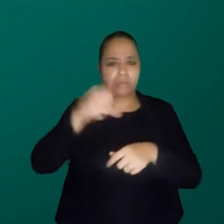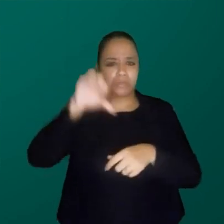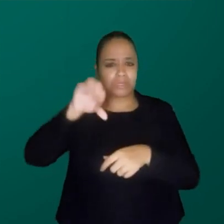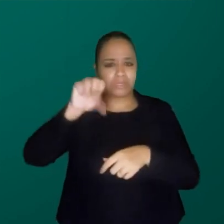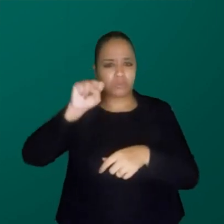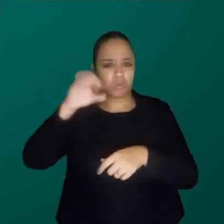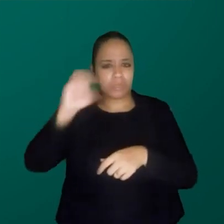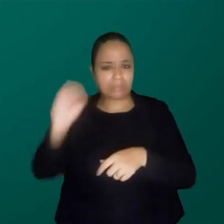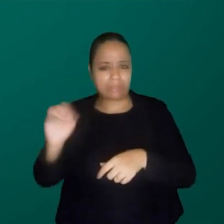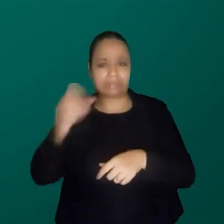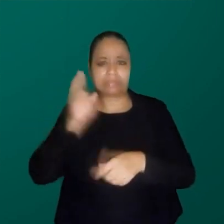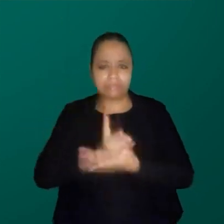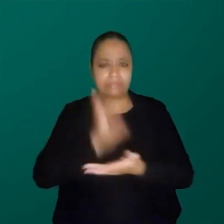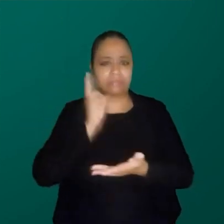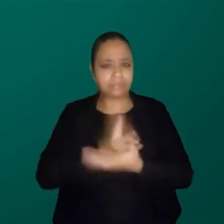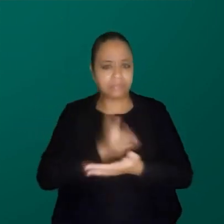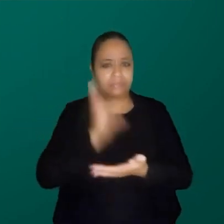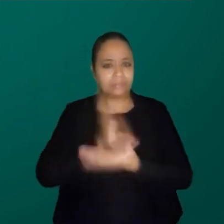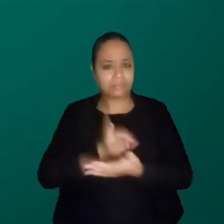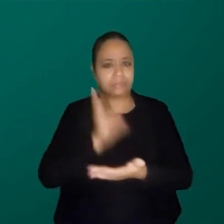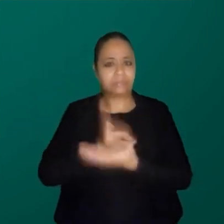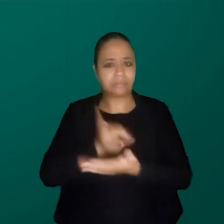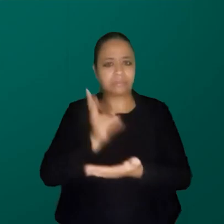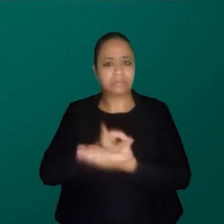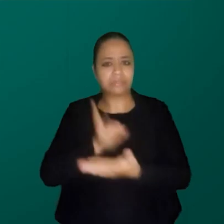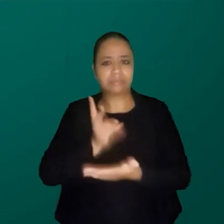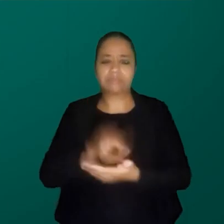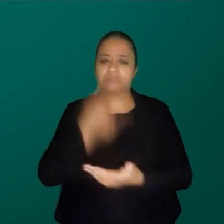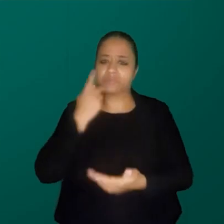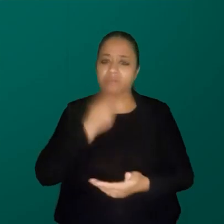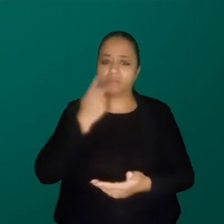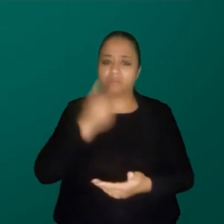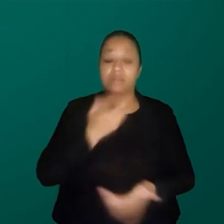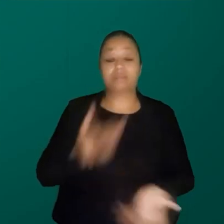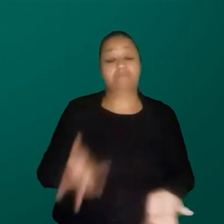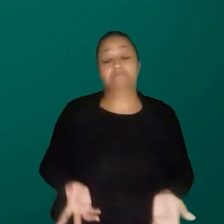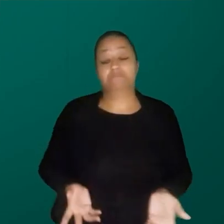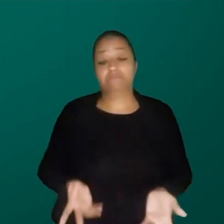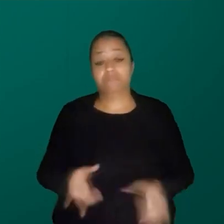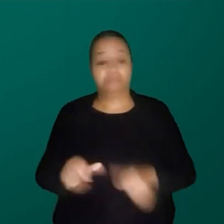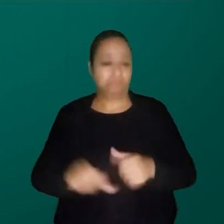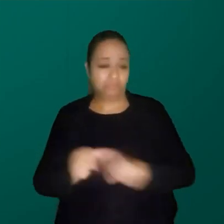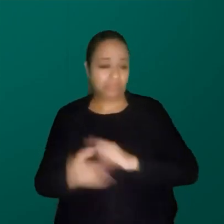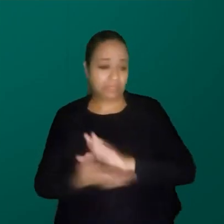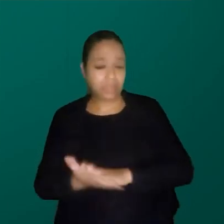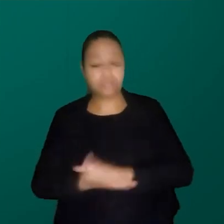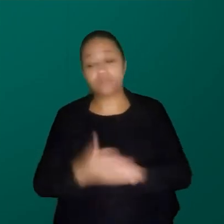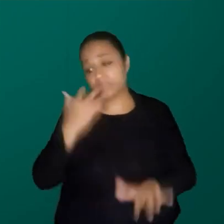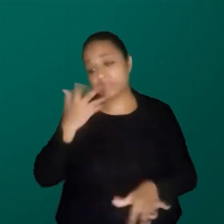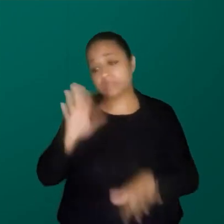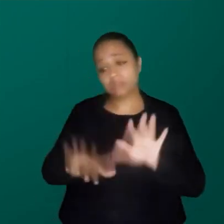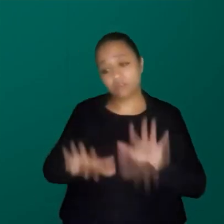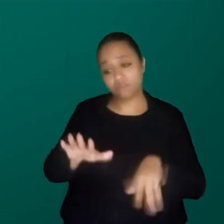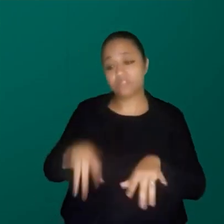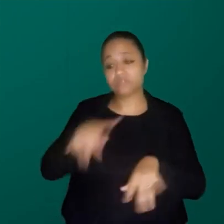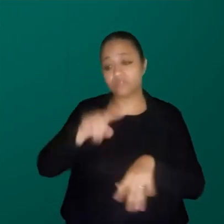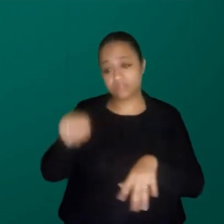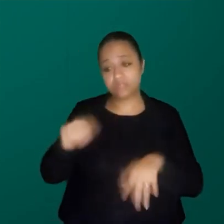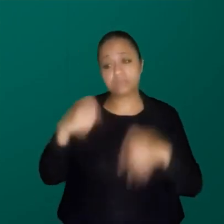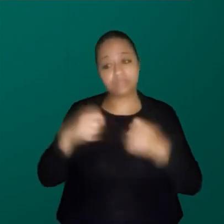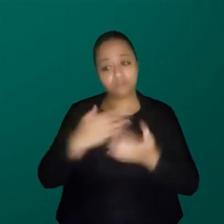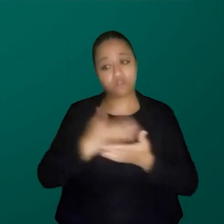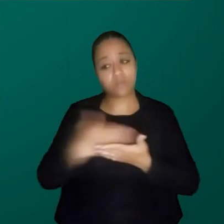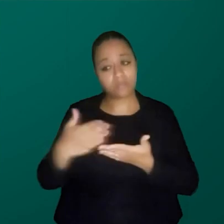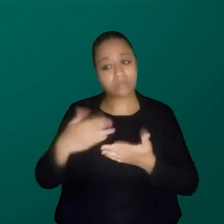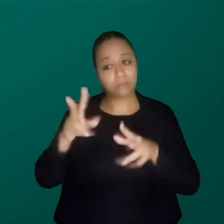mesmo blá, blá, blá que a Haraway estava falando lá na década de 80. E aí eu falei com ele, bom, então vocês deveriam começar a